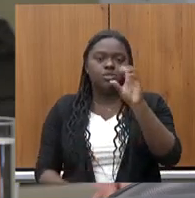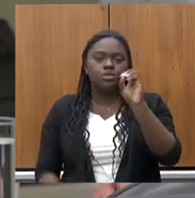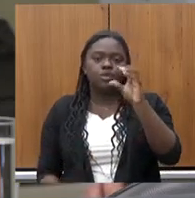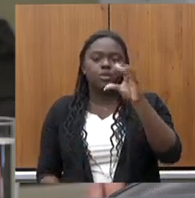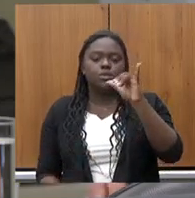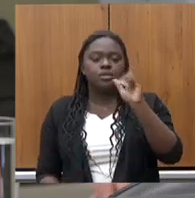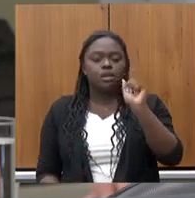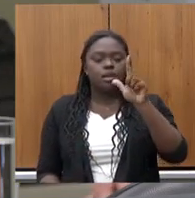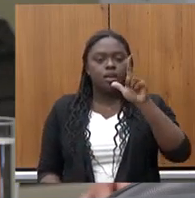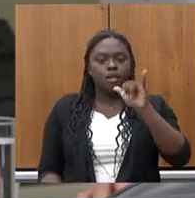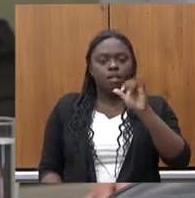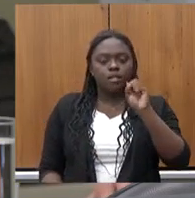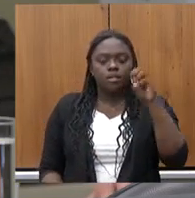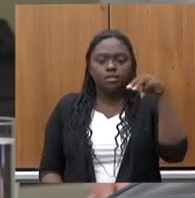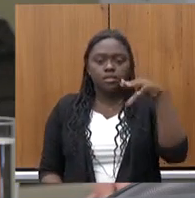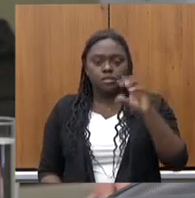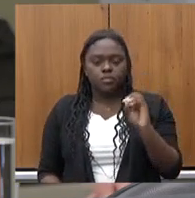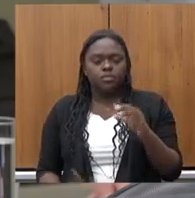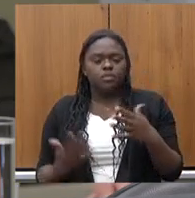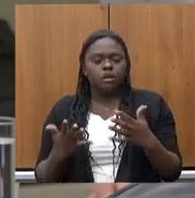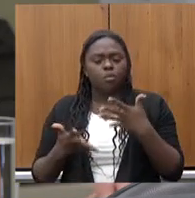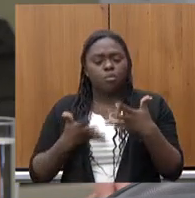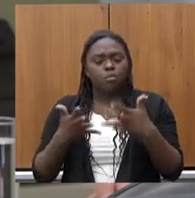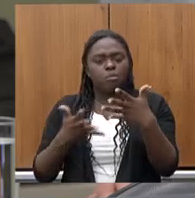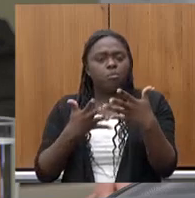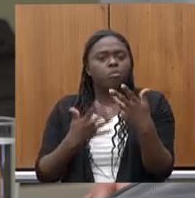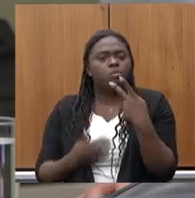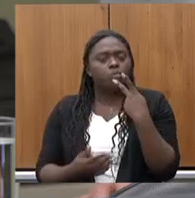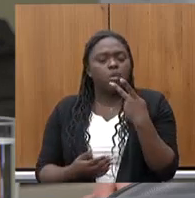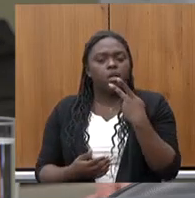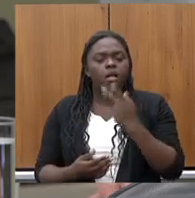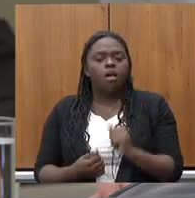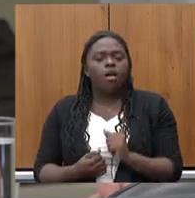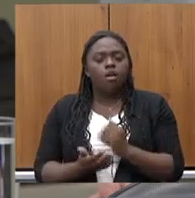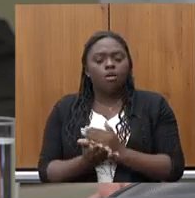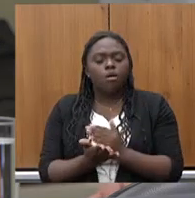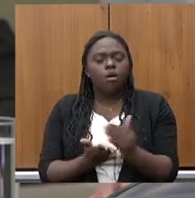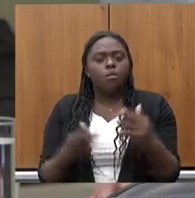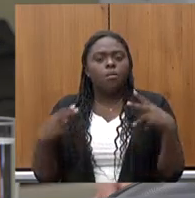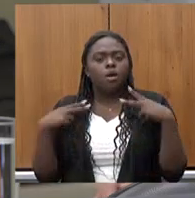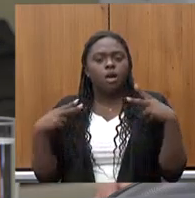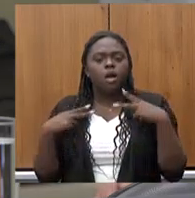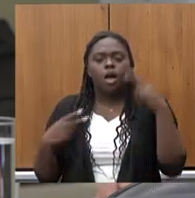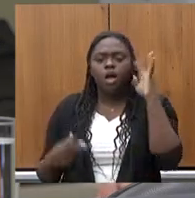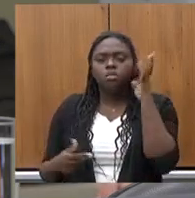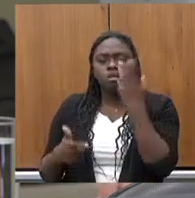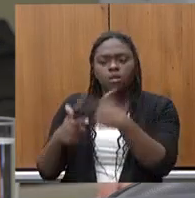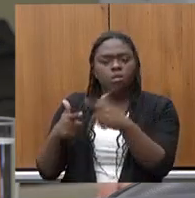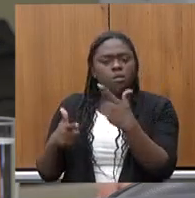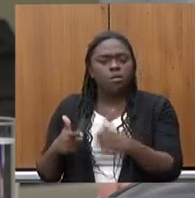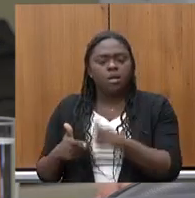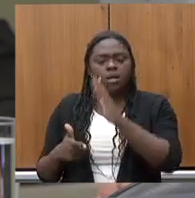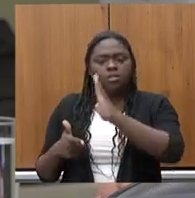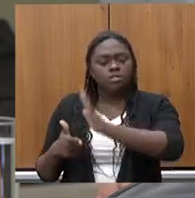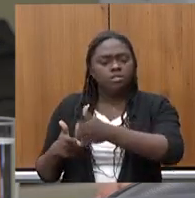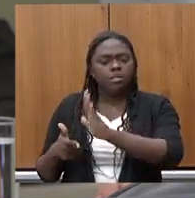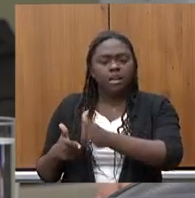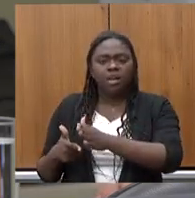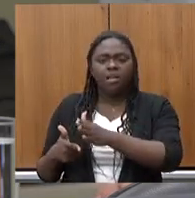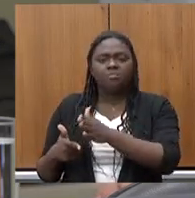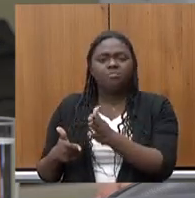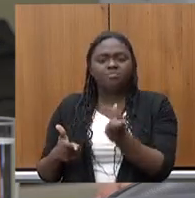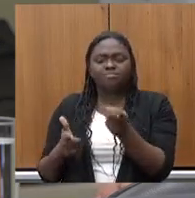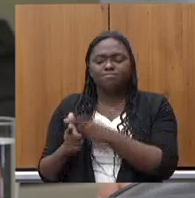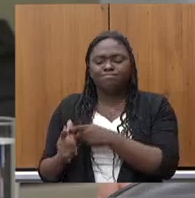então essa falácia de que trazer a iniciativa privada para resolver problemas que estão pendentes há mais de